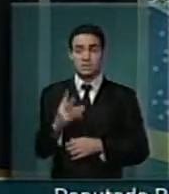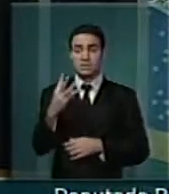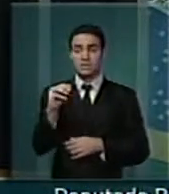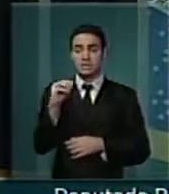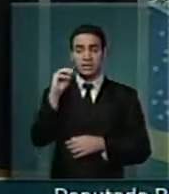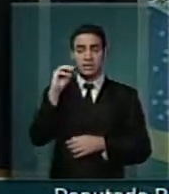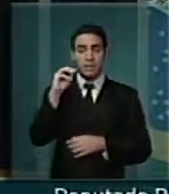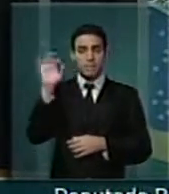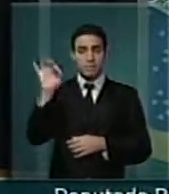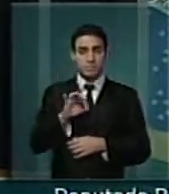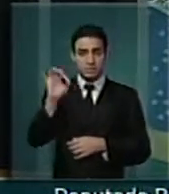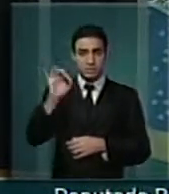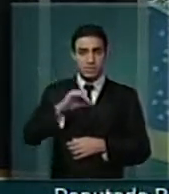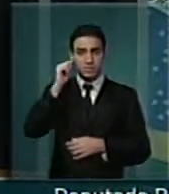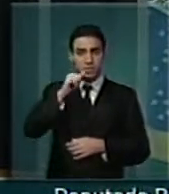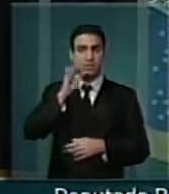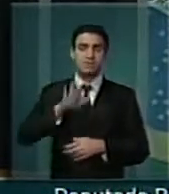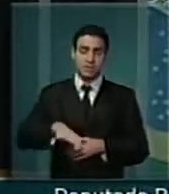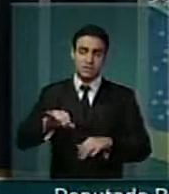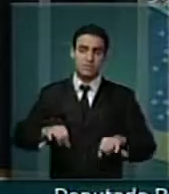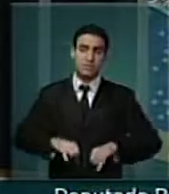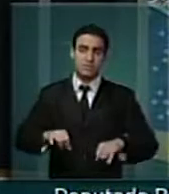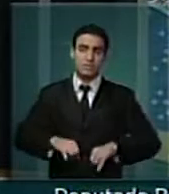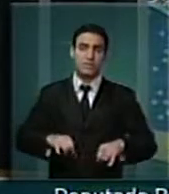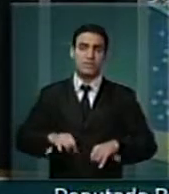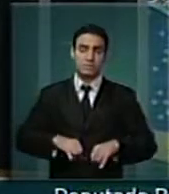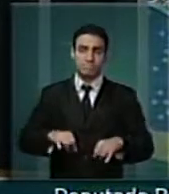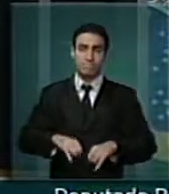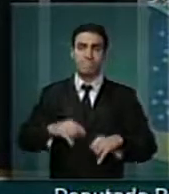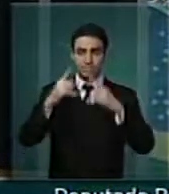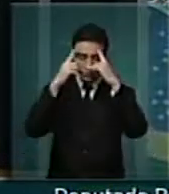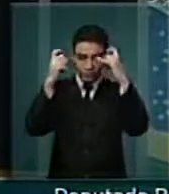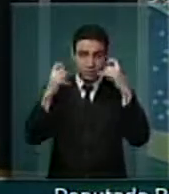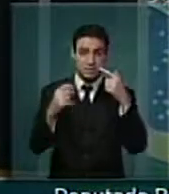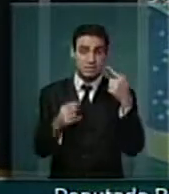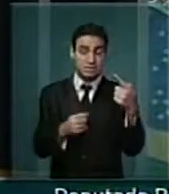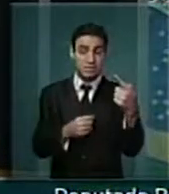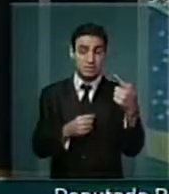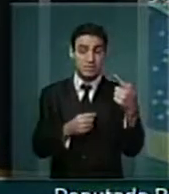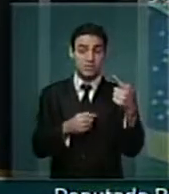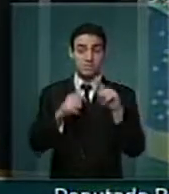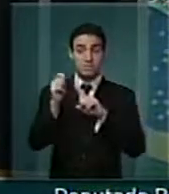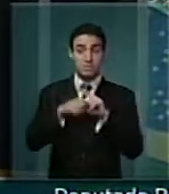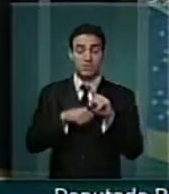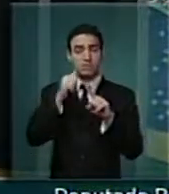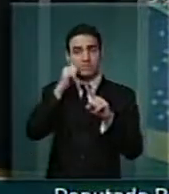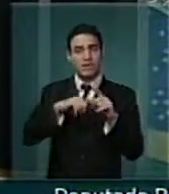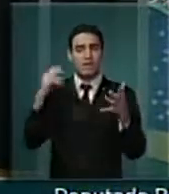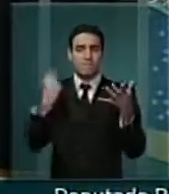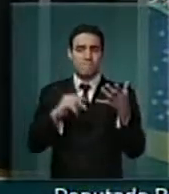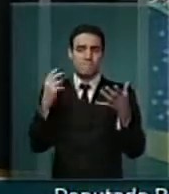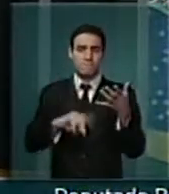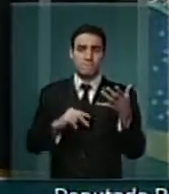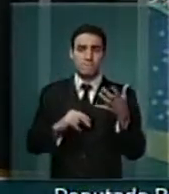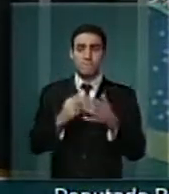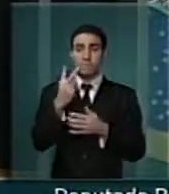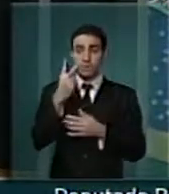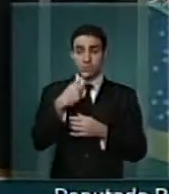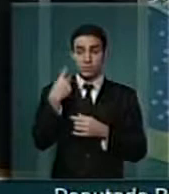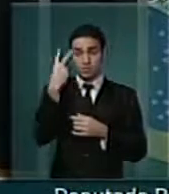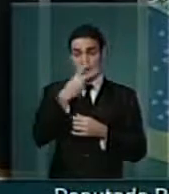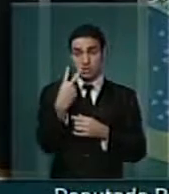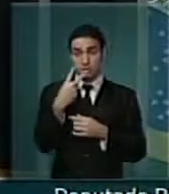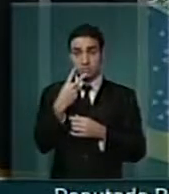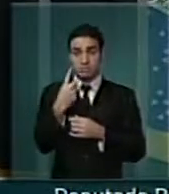já sofreram algum tipo de violência. A cada sete minutos, uma mulher apanha e, a cada duas